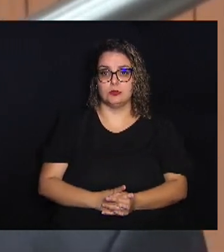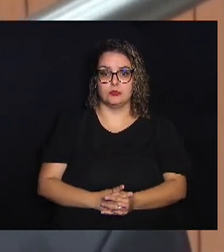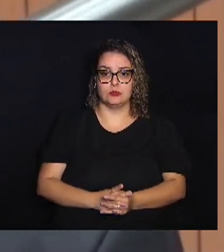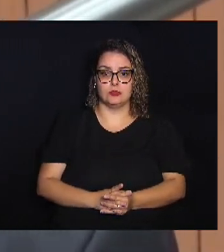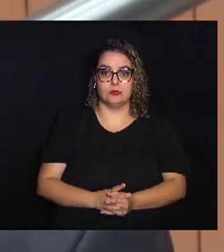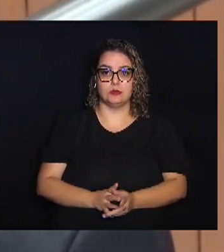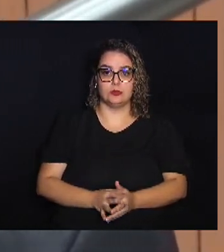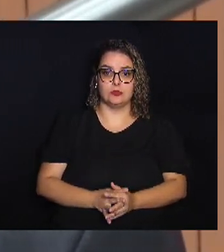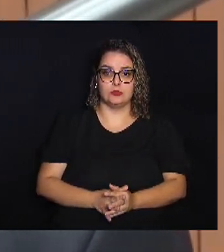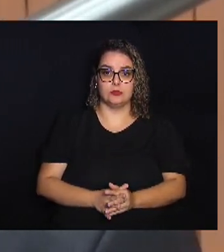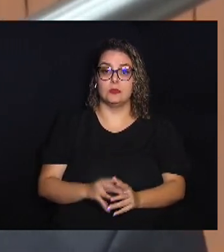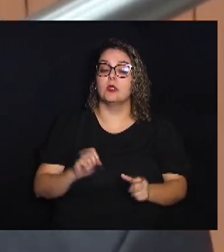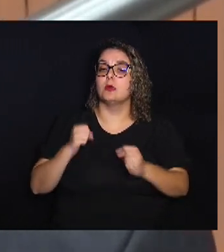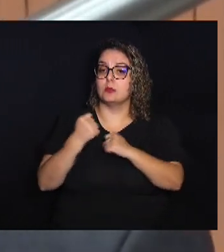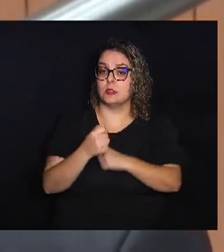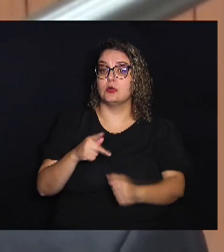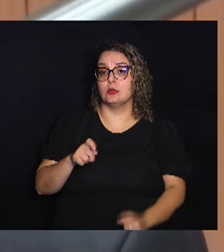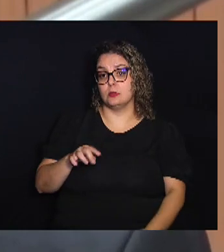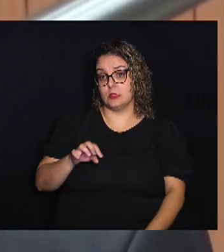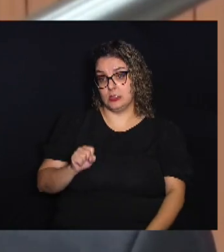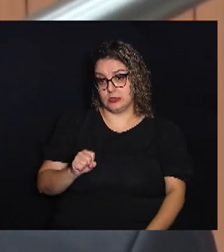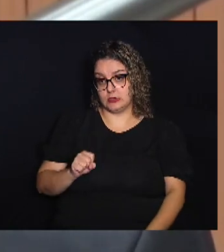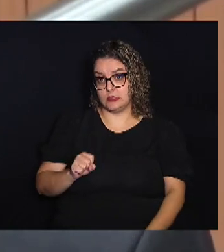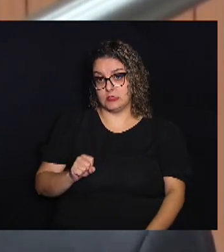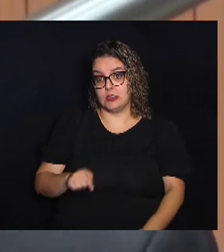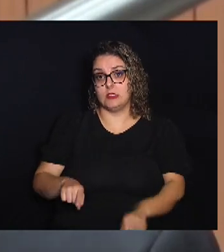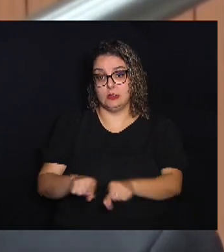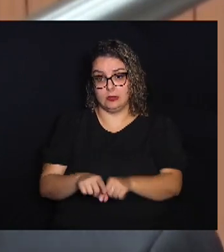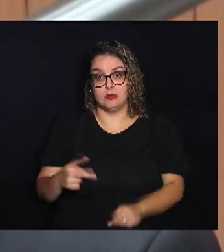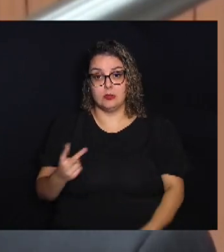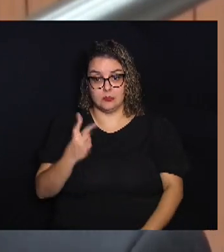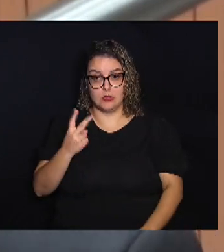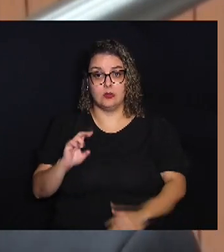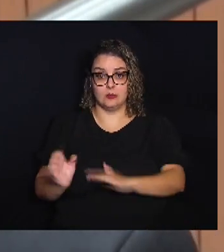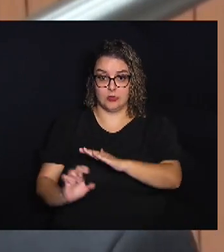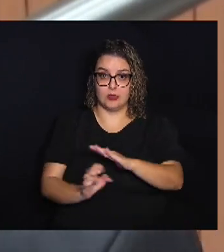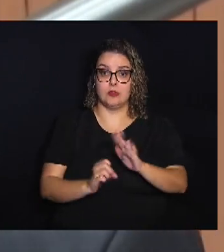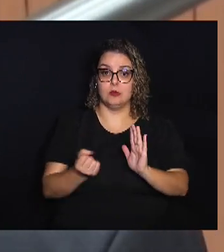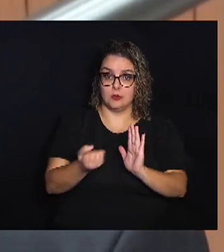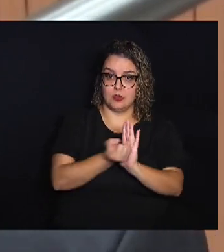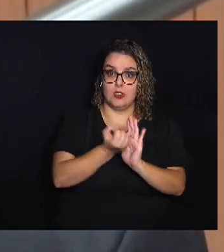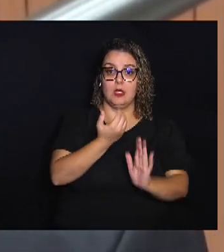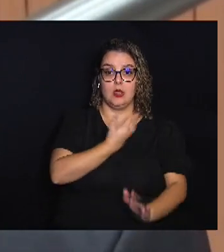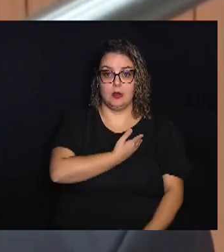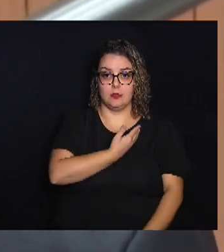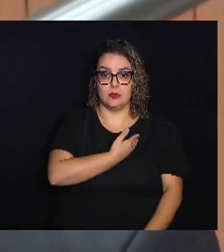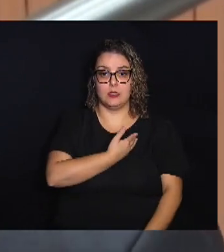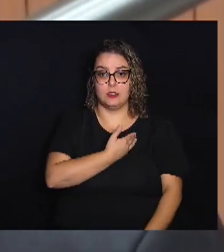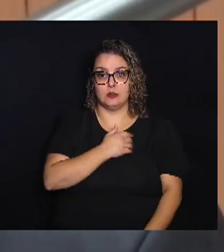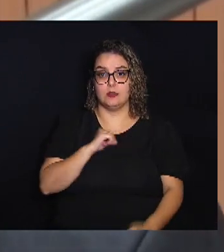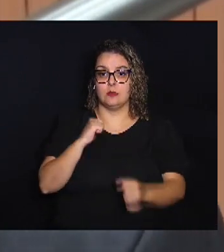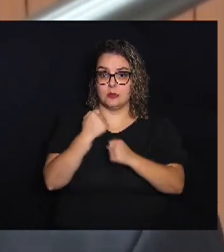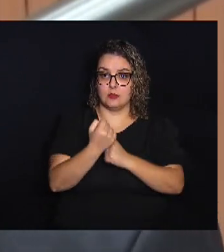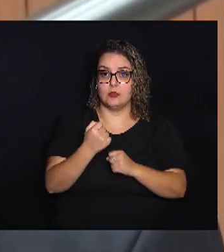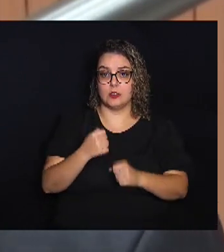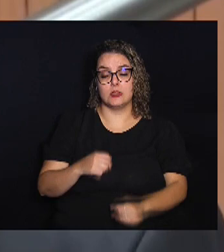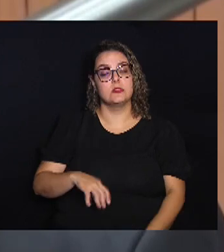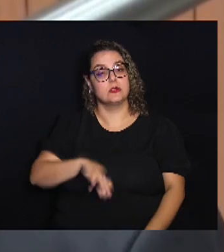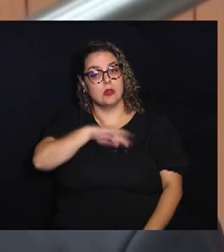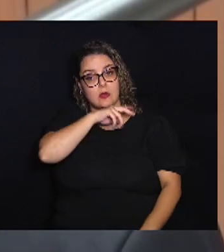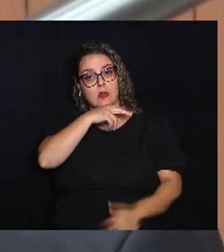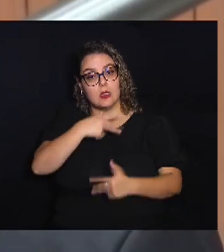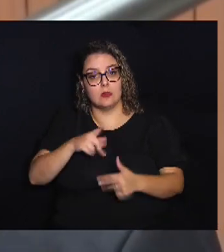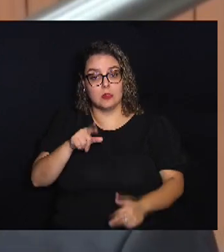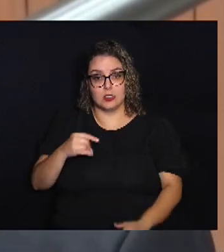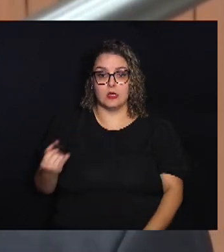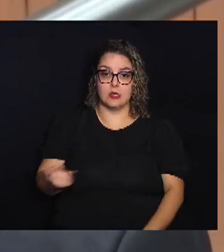Dos pets E para que seja Valorizada Essas empresas Que tem Selo Amigo Da proteção Animal Então é muito Importante